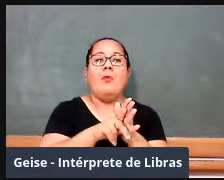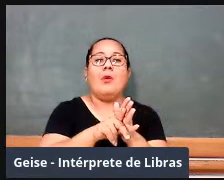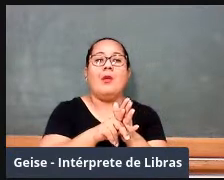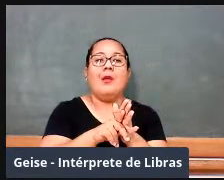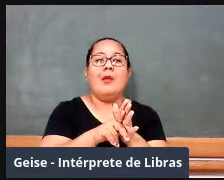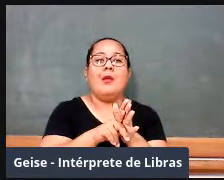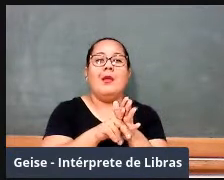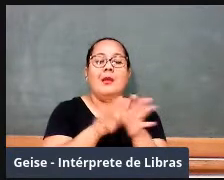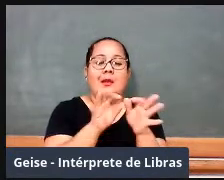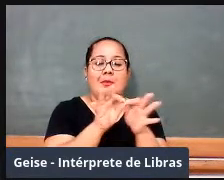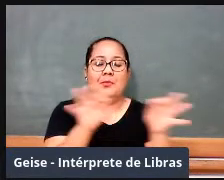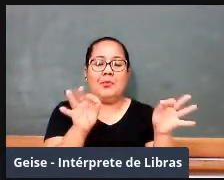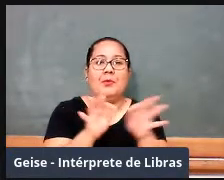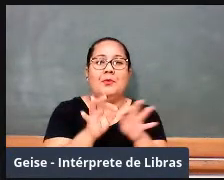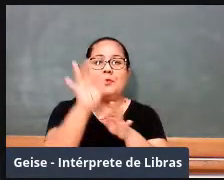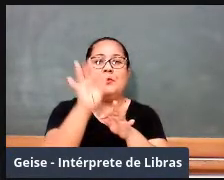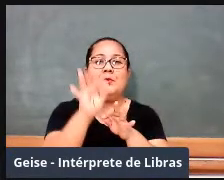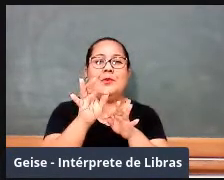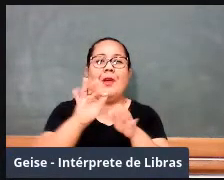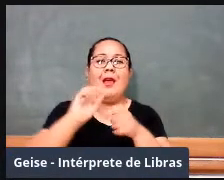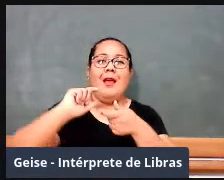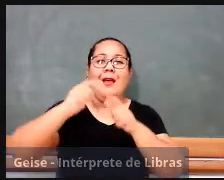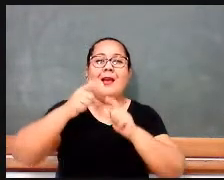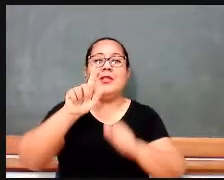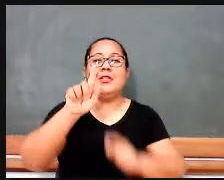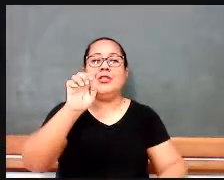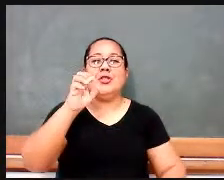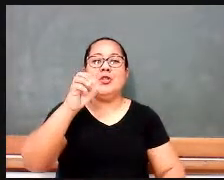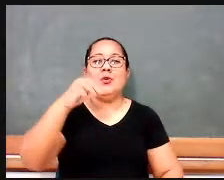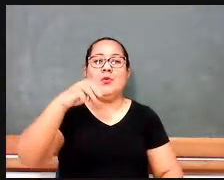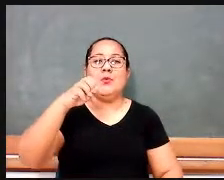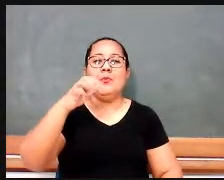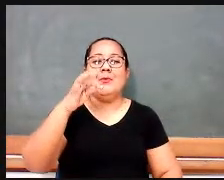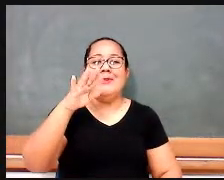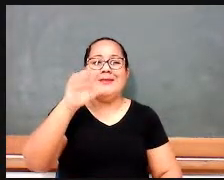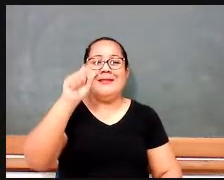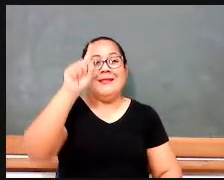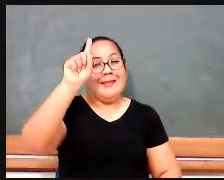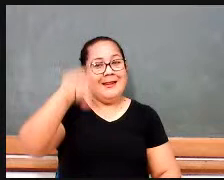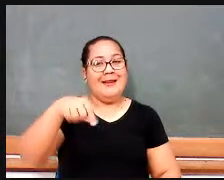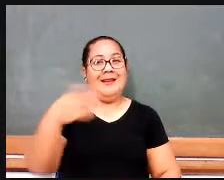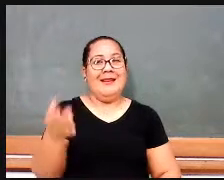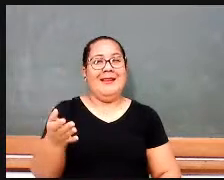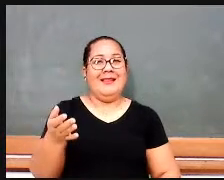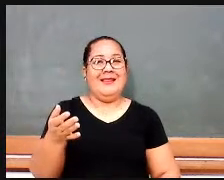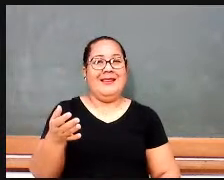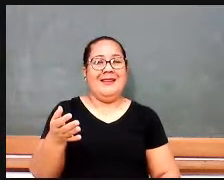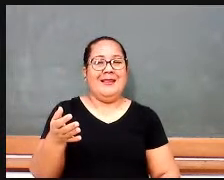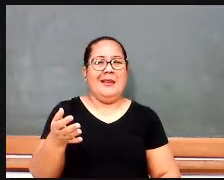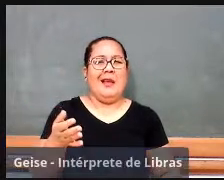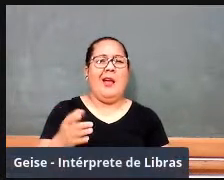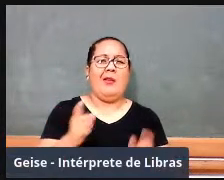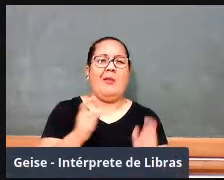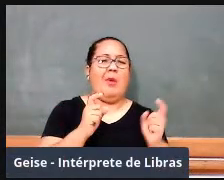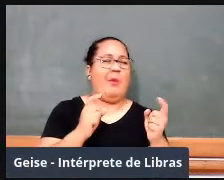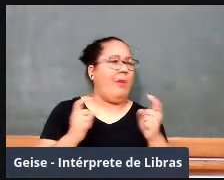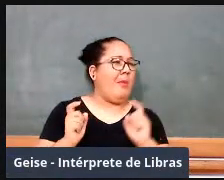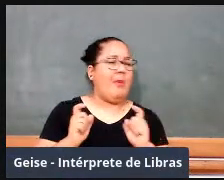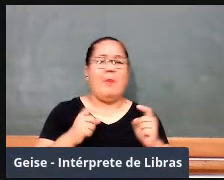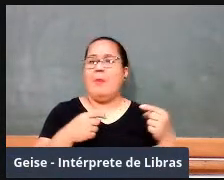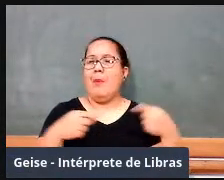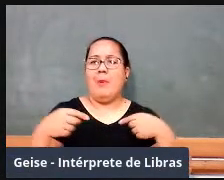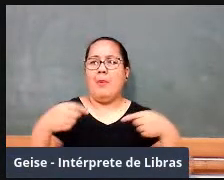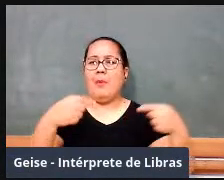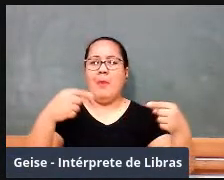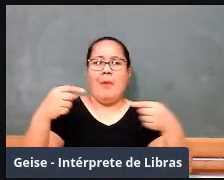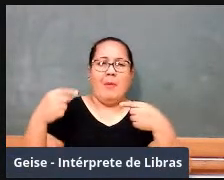que não havia lá para ingresso na Universidade de Coimbra. Aí ficou aquela discussão, a gente pode ver nos anais